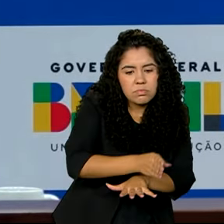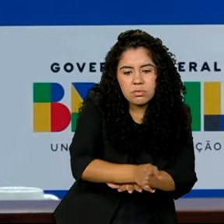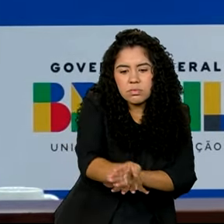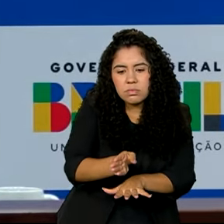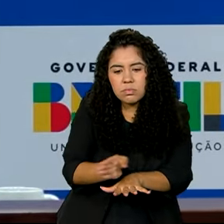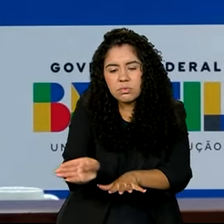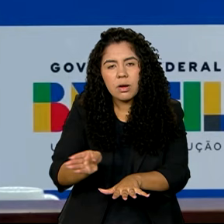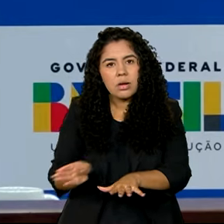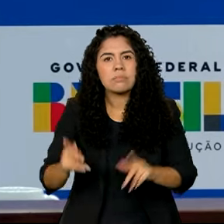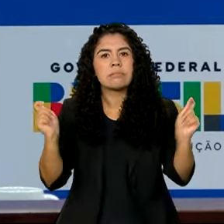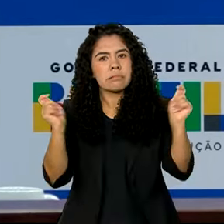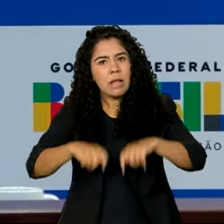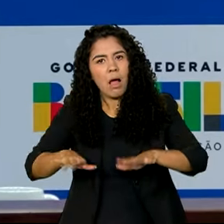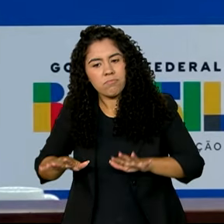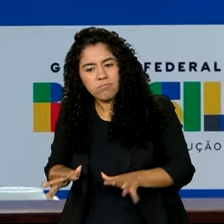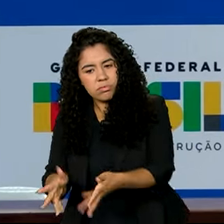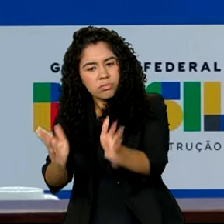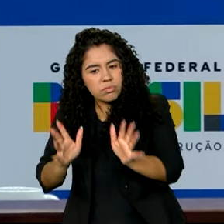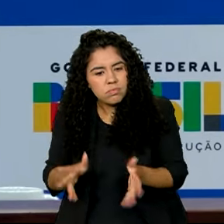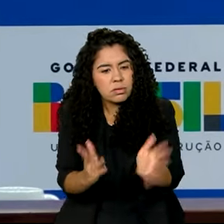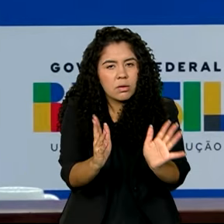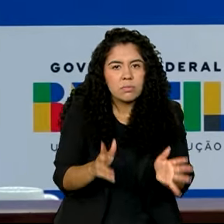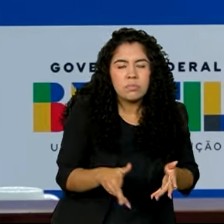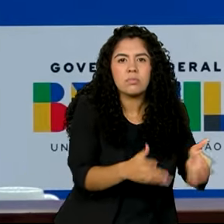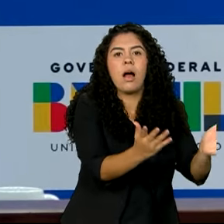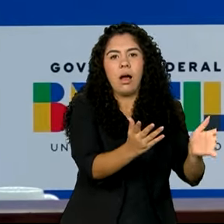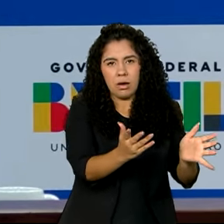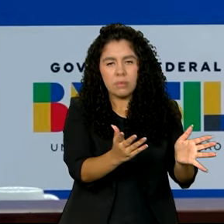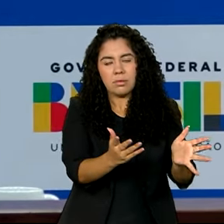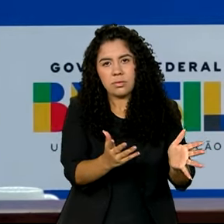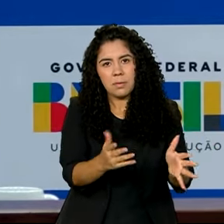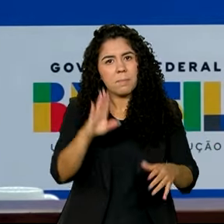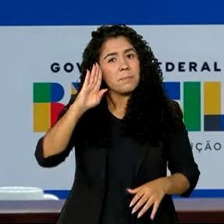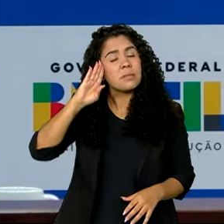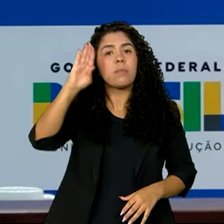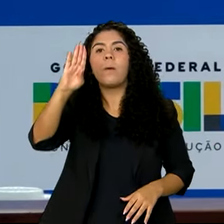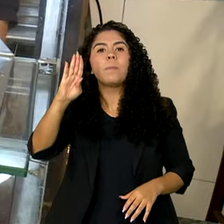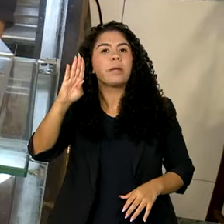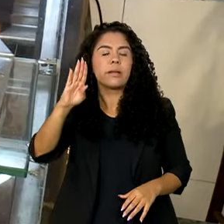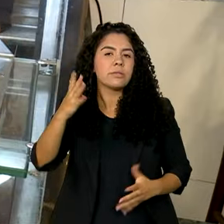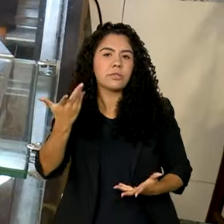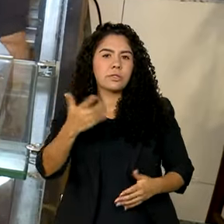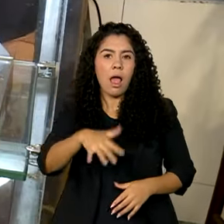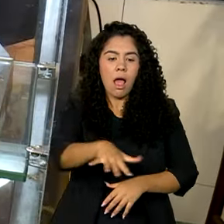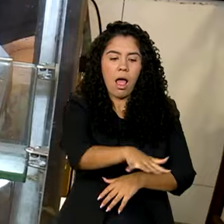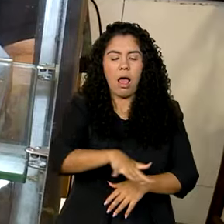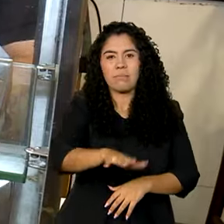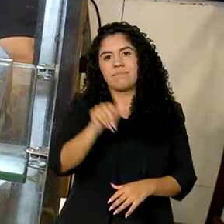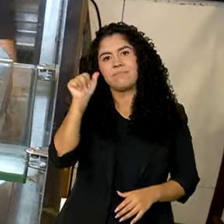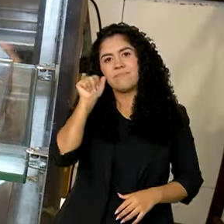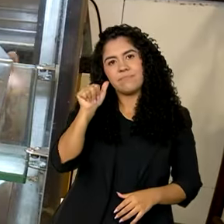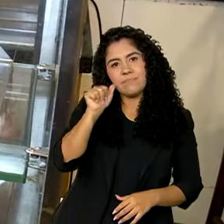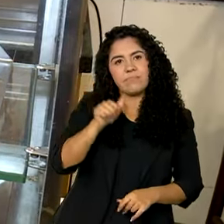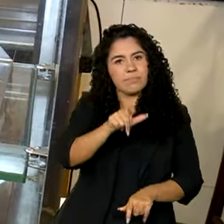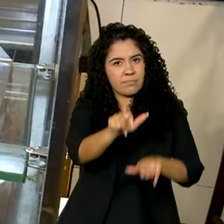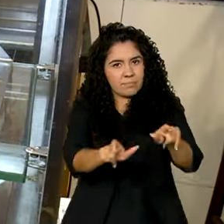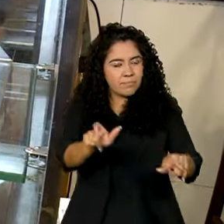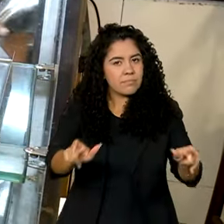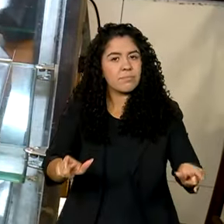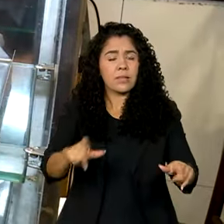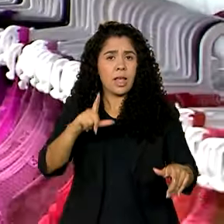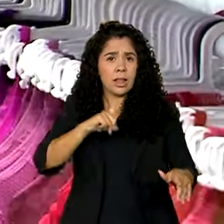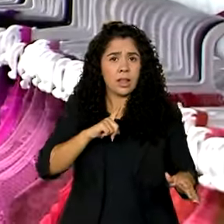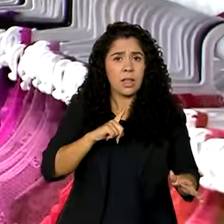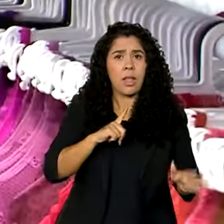estimulado a vir para o mercado de trabalho que não estão vindo, especialmente o segmento feminino. Então, tem muita gente aí que